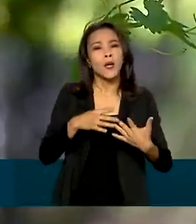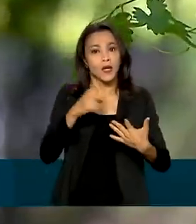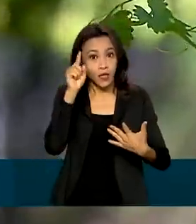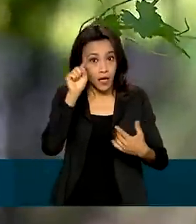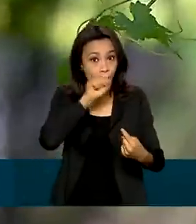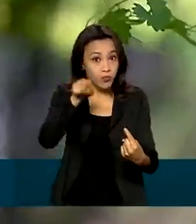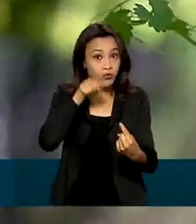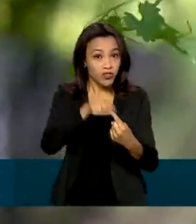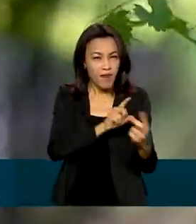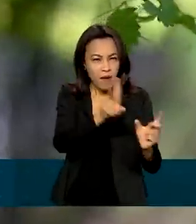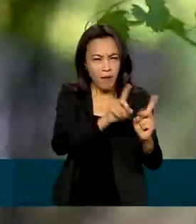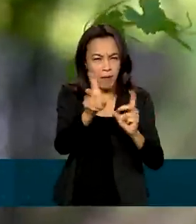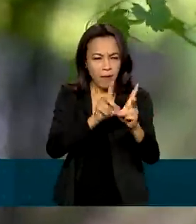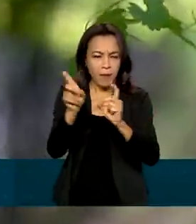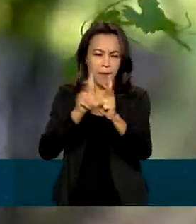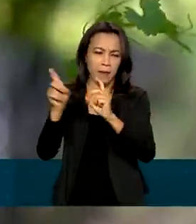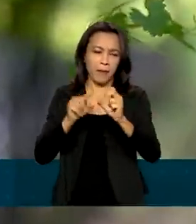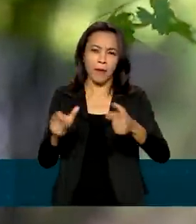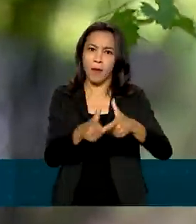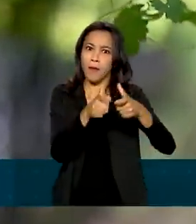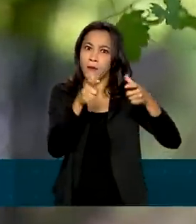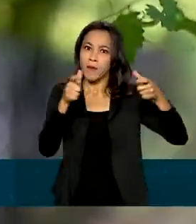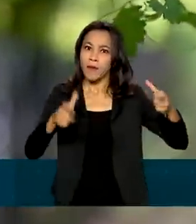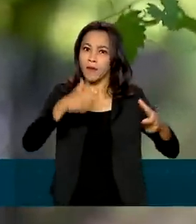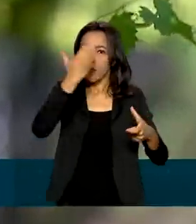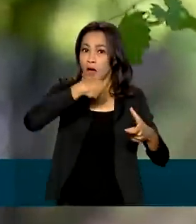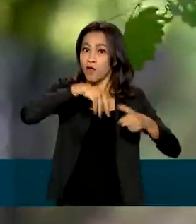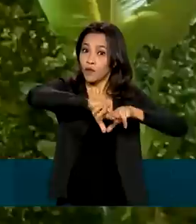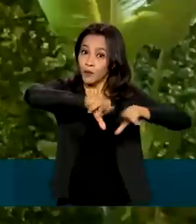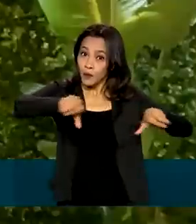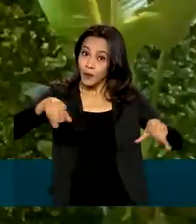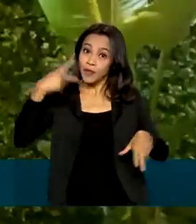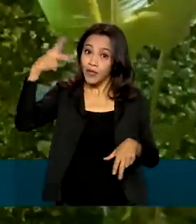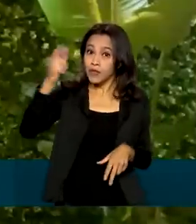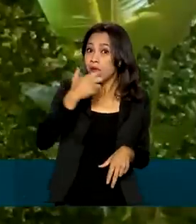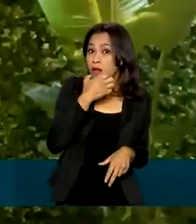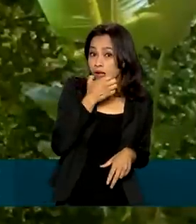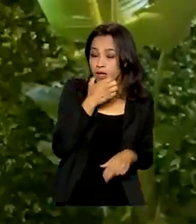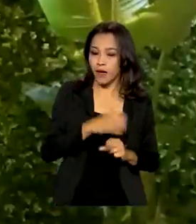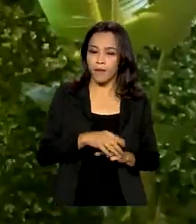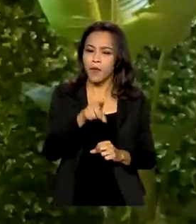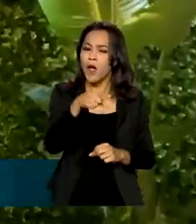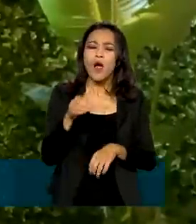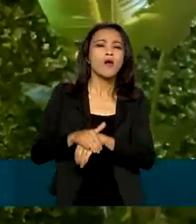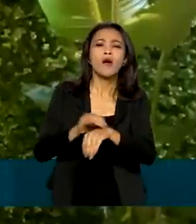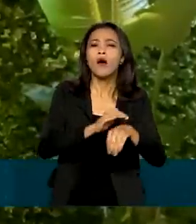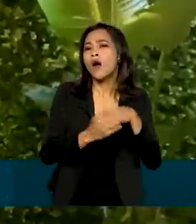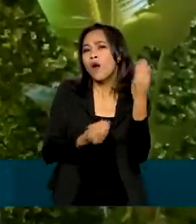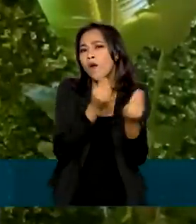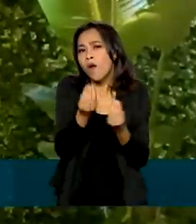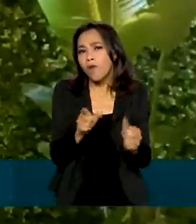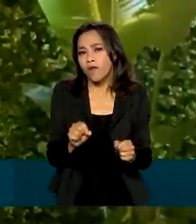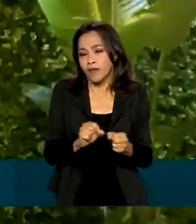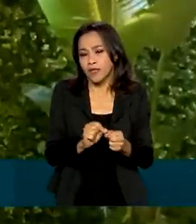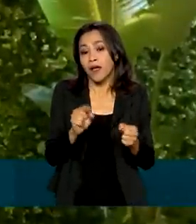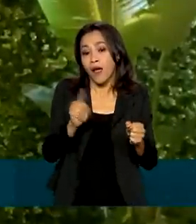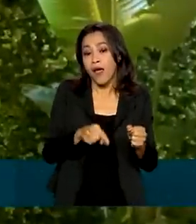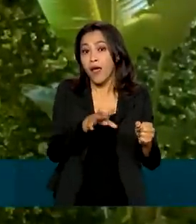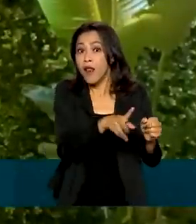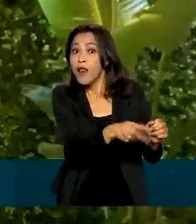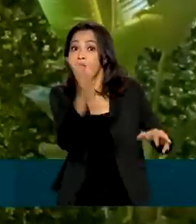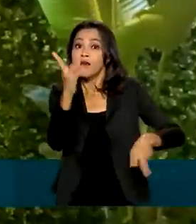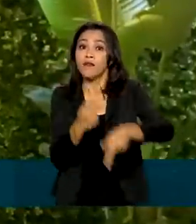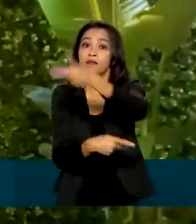as vendas de frutas brasileiras ao público inglês. A melhor maneira de fazer isso é fazer promovendo, trazendo os produtos,